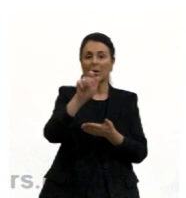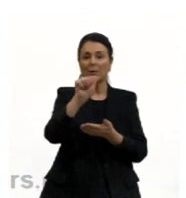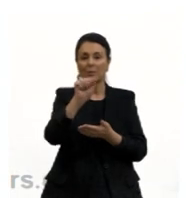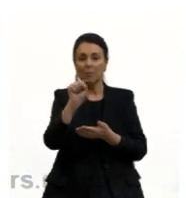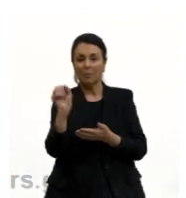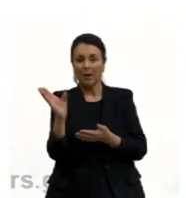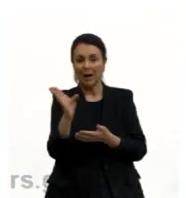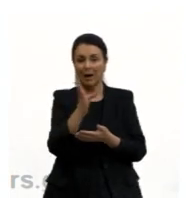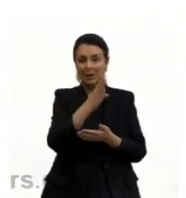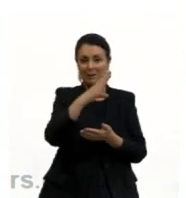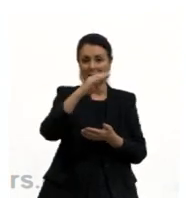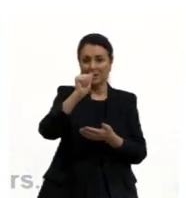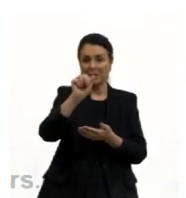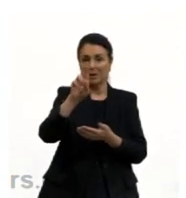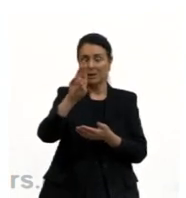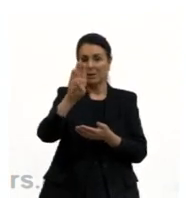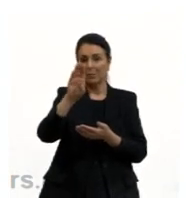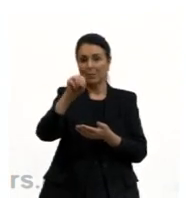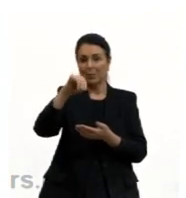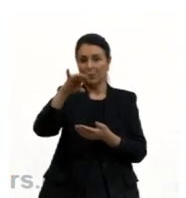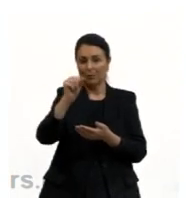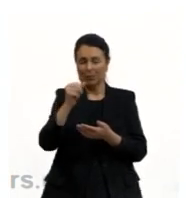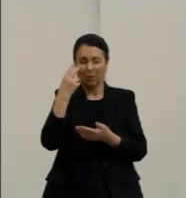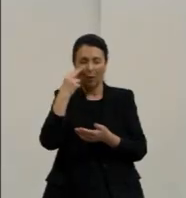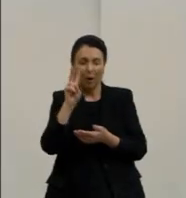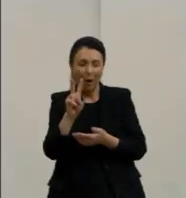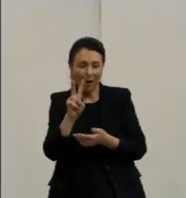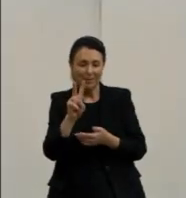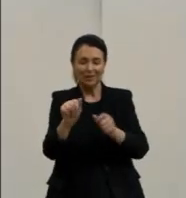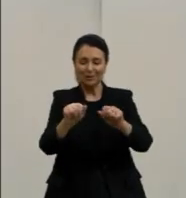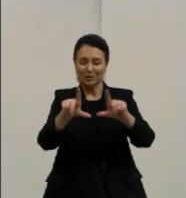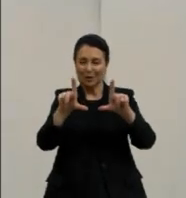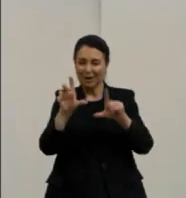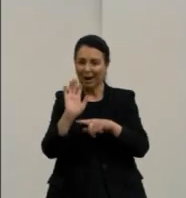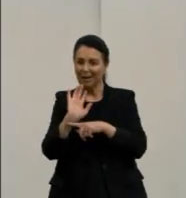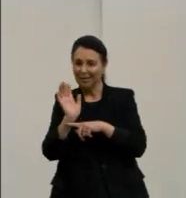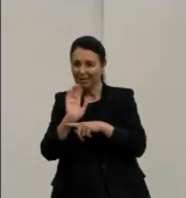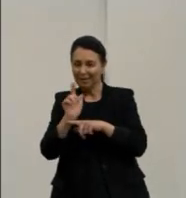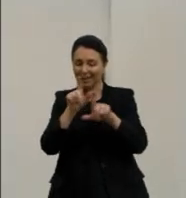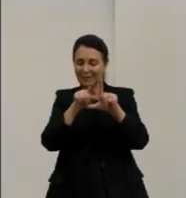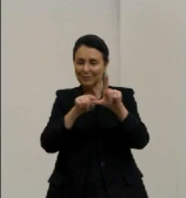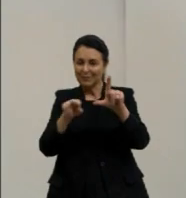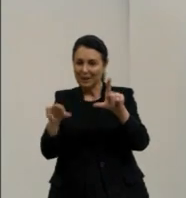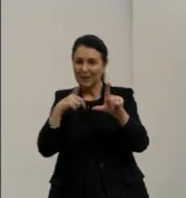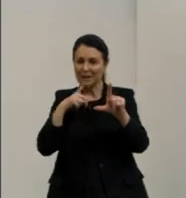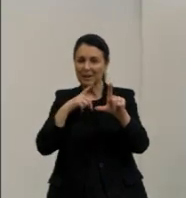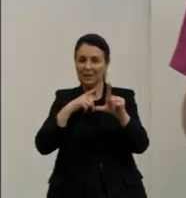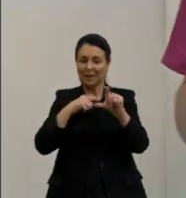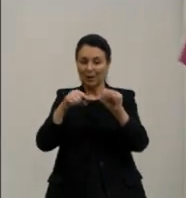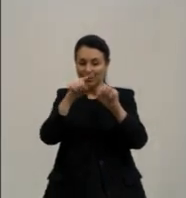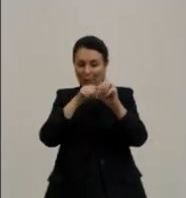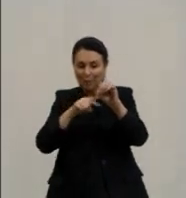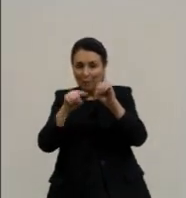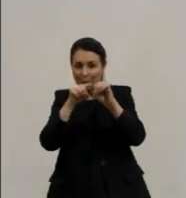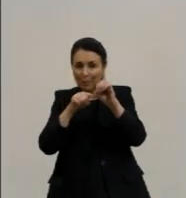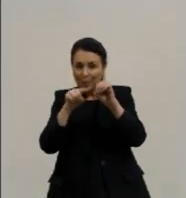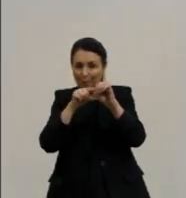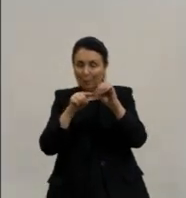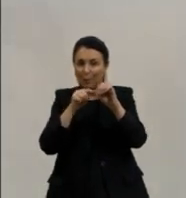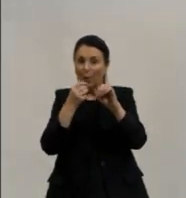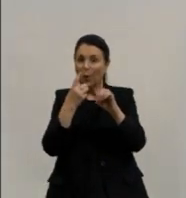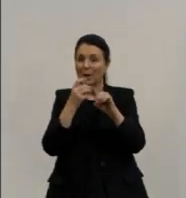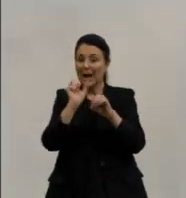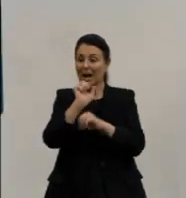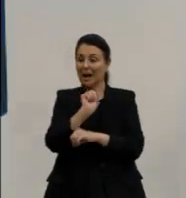gente sabe, se vocês gostam de olhar séries, enfim, que se tiver uma bolha de ar no nosso sangue, a gente pode ter um derrame, ter um AVC.